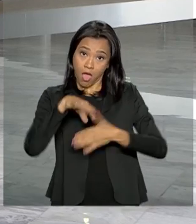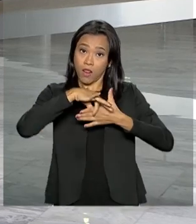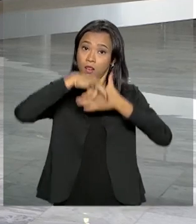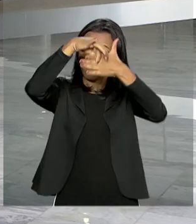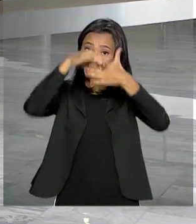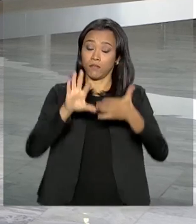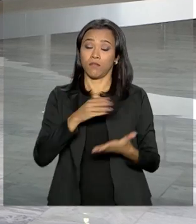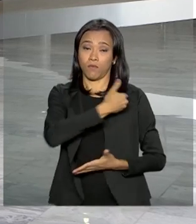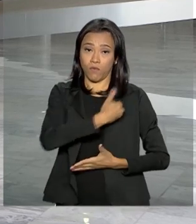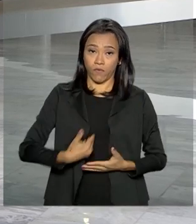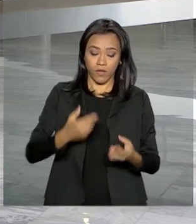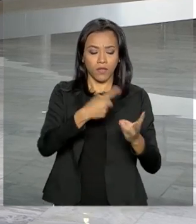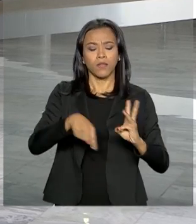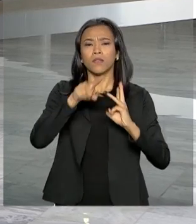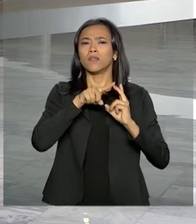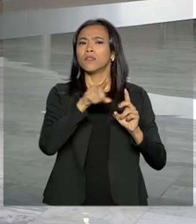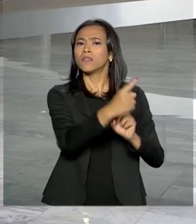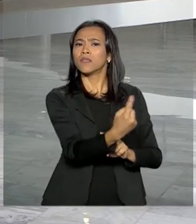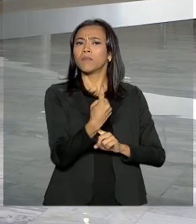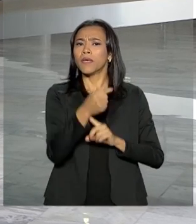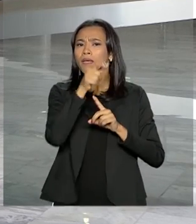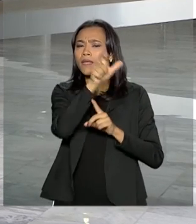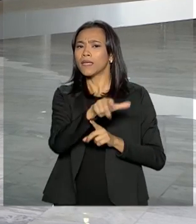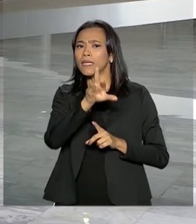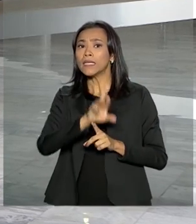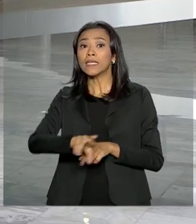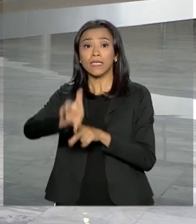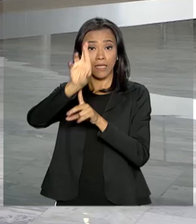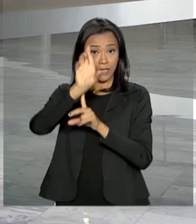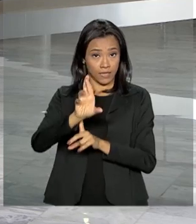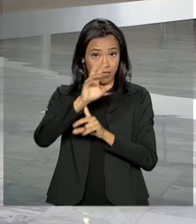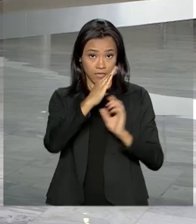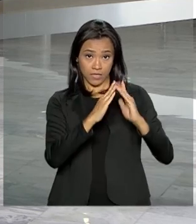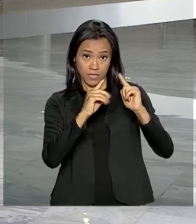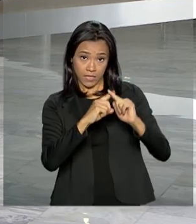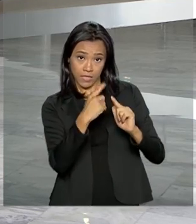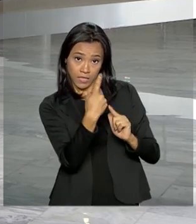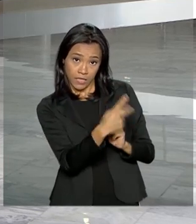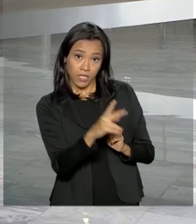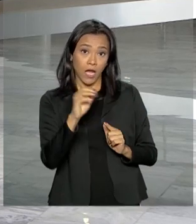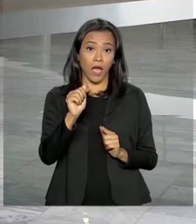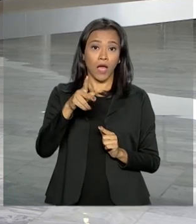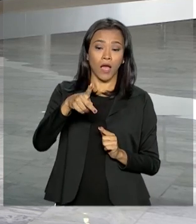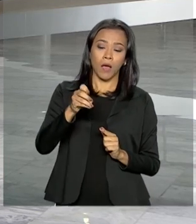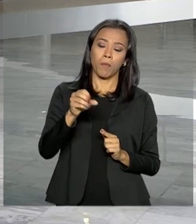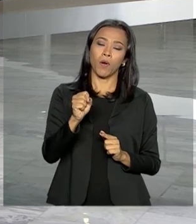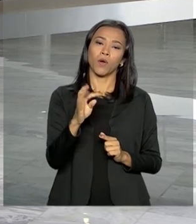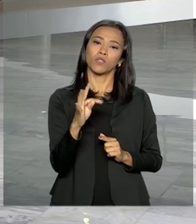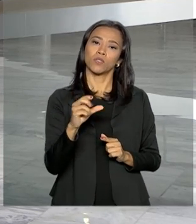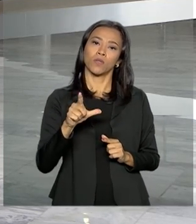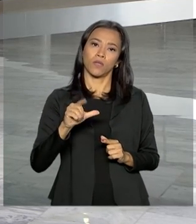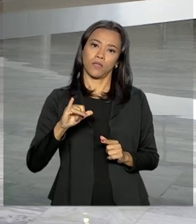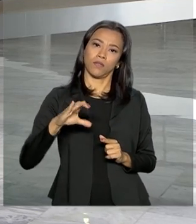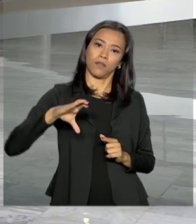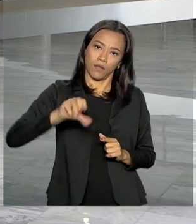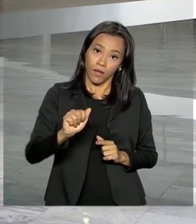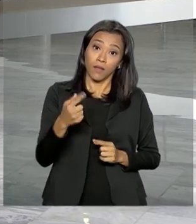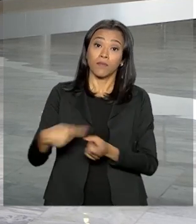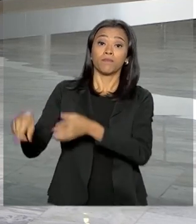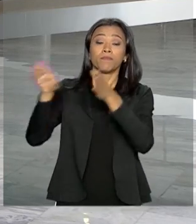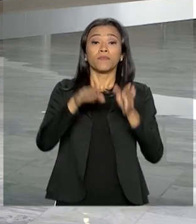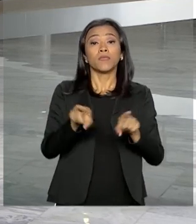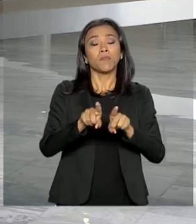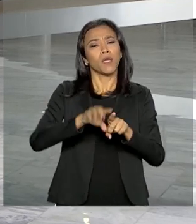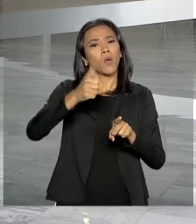representantes da Igreja Apostólica Fonte da Vida. Às 2h30 da tarde, começa mais uma reunião do